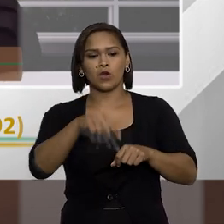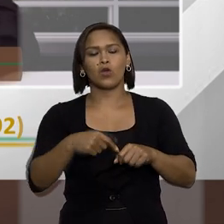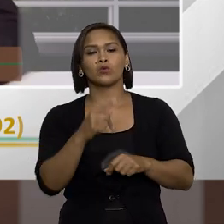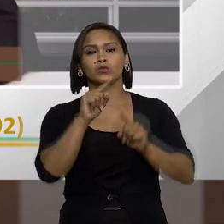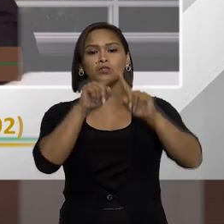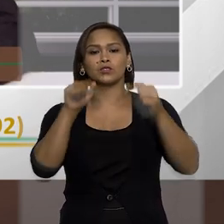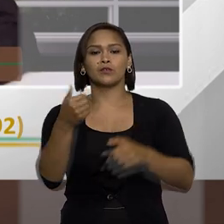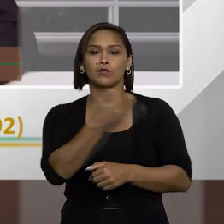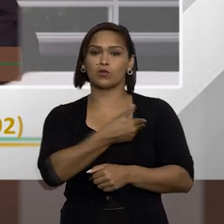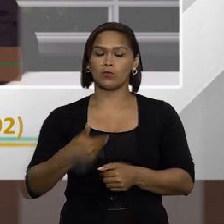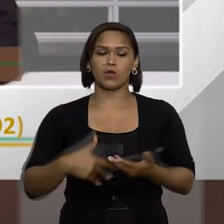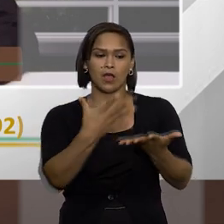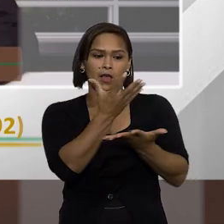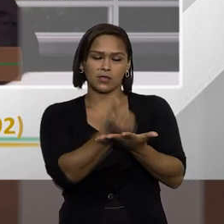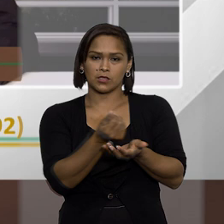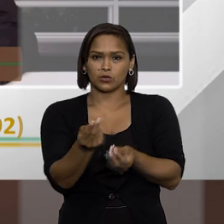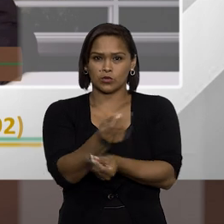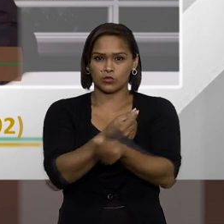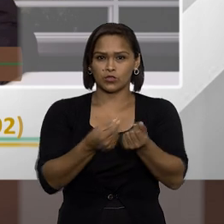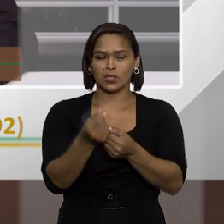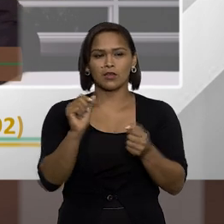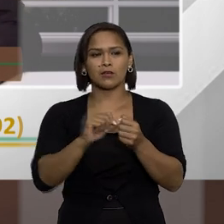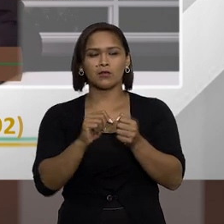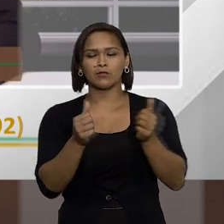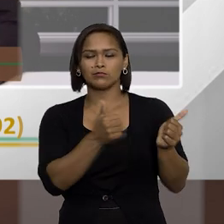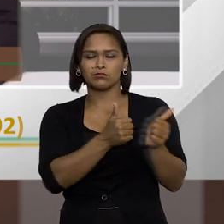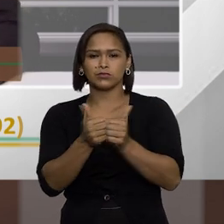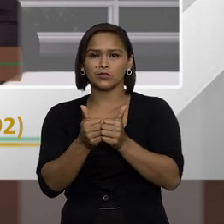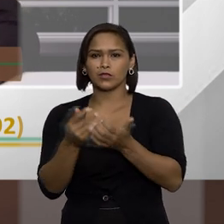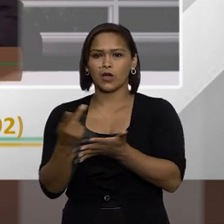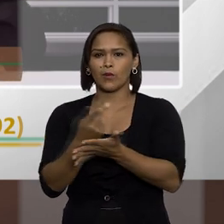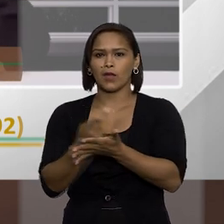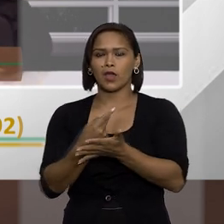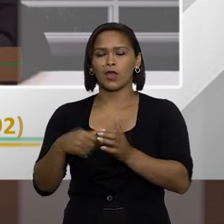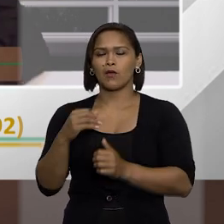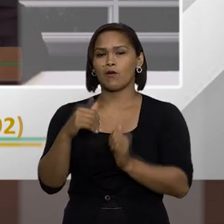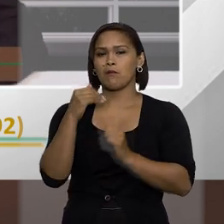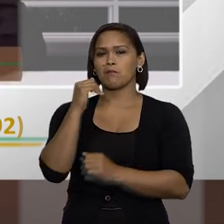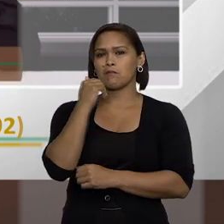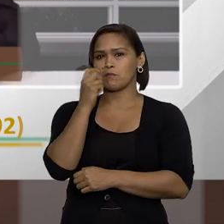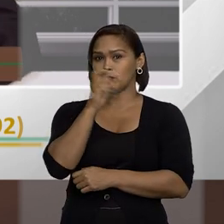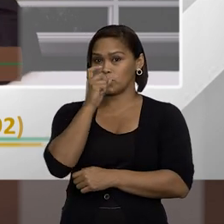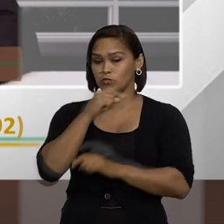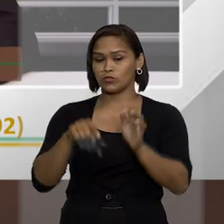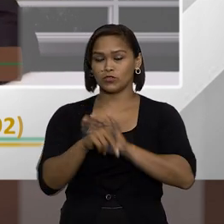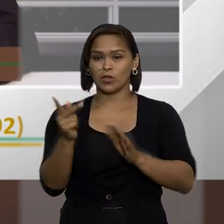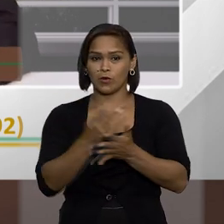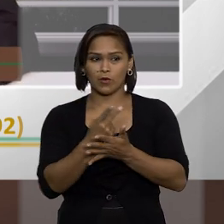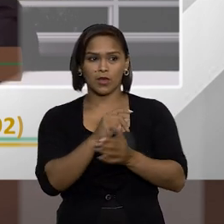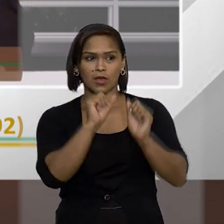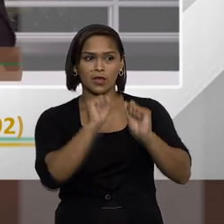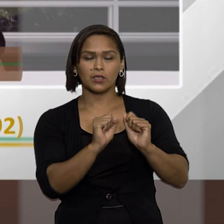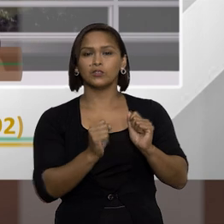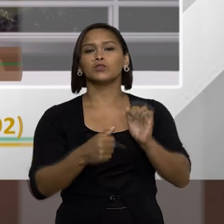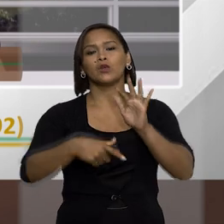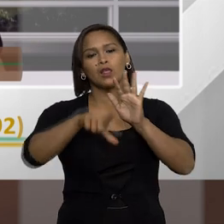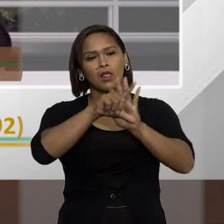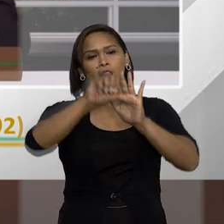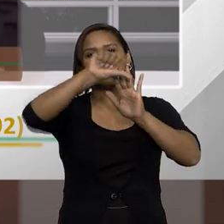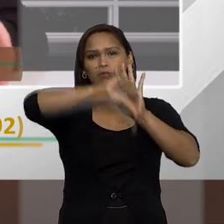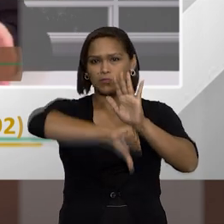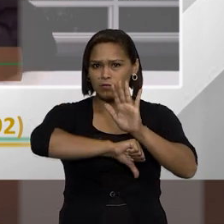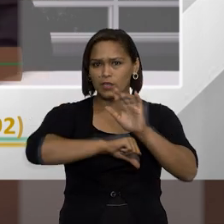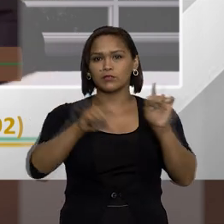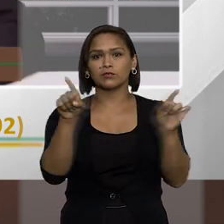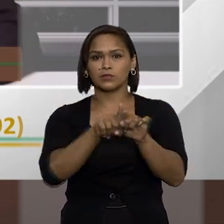O servidor público, ele aceitou o dinheiro para fazer uma conduta ilícita ou se omitir, alguma conduta indevida. Isso é improbidade,